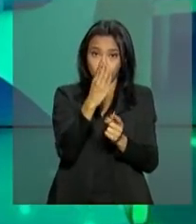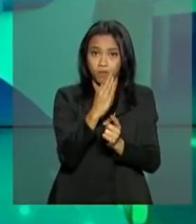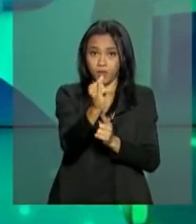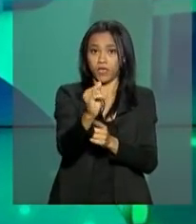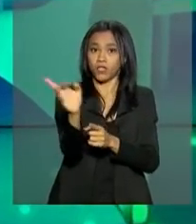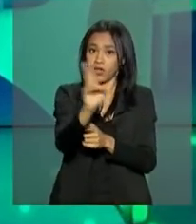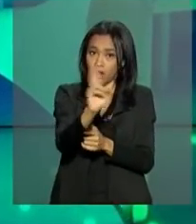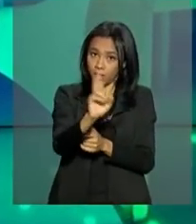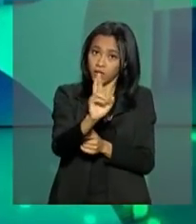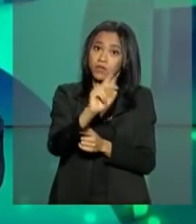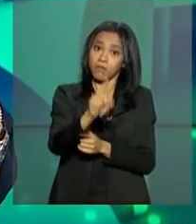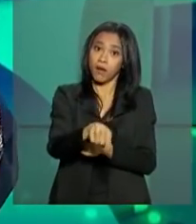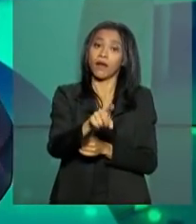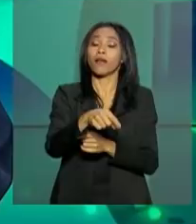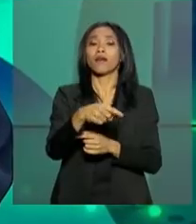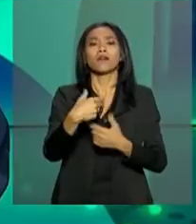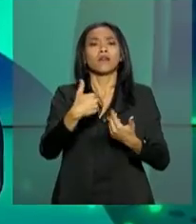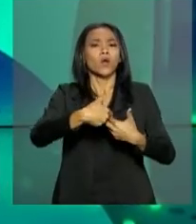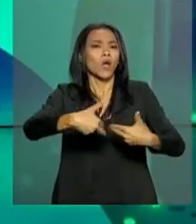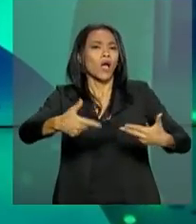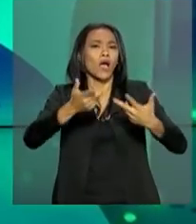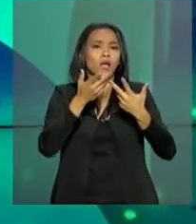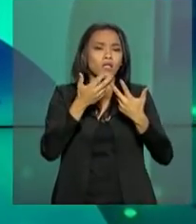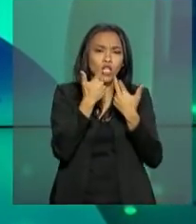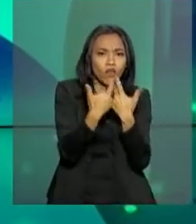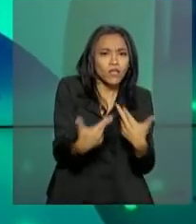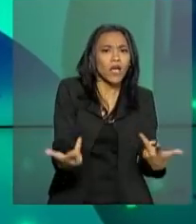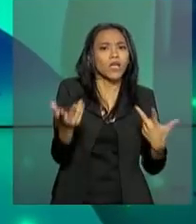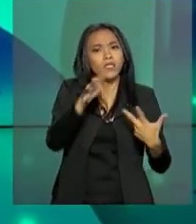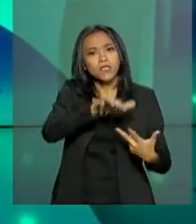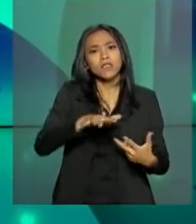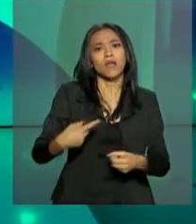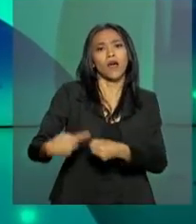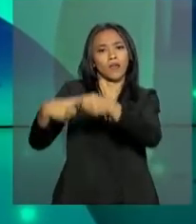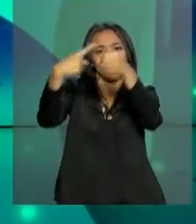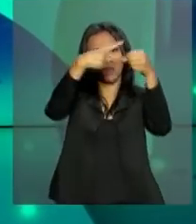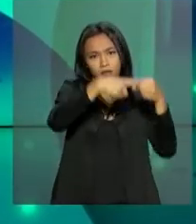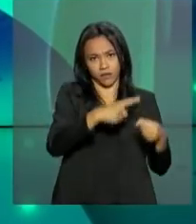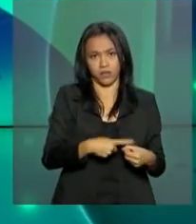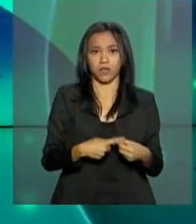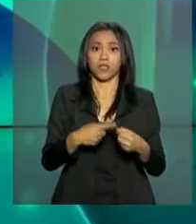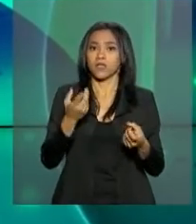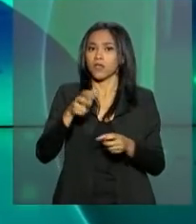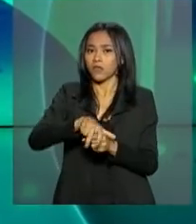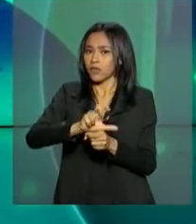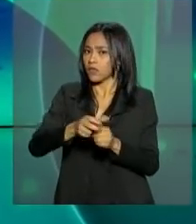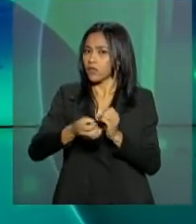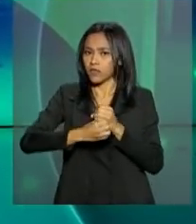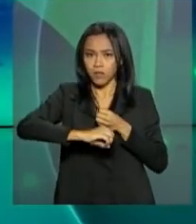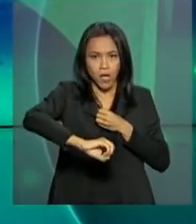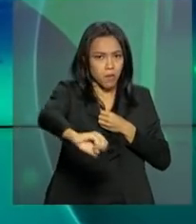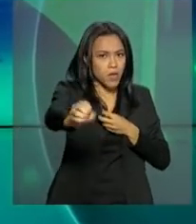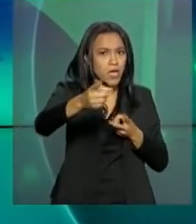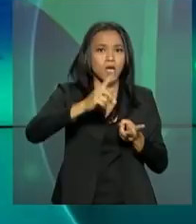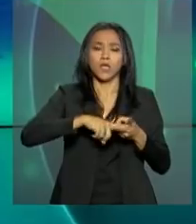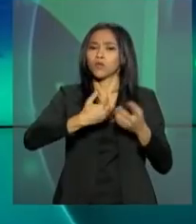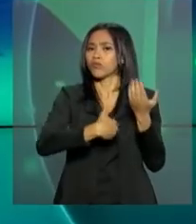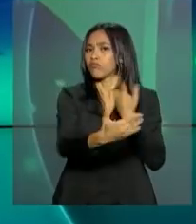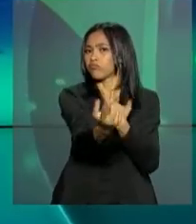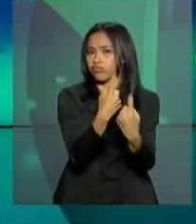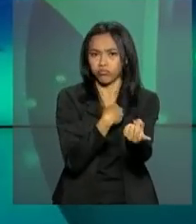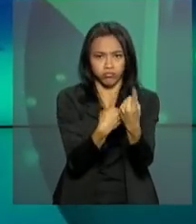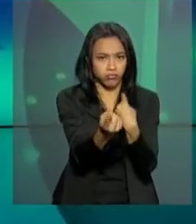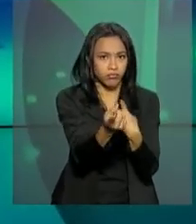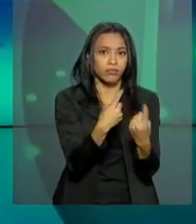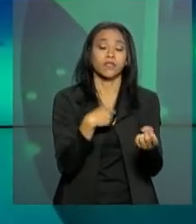atividades de inovação para o desenvolvimento sustentável das regiões brasileiras. Saneamento e recursos hídricos, mobilidade urbana,